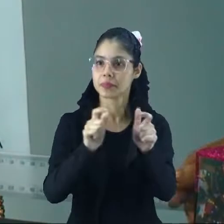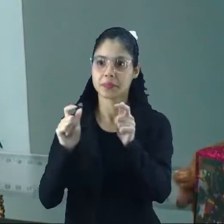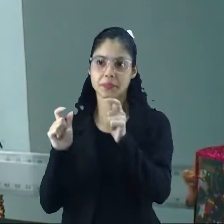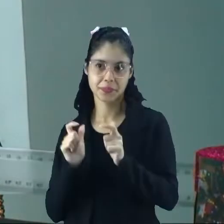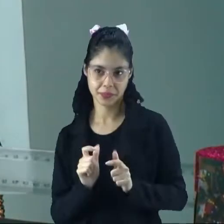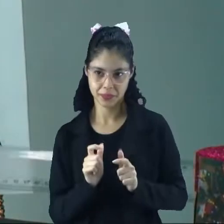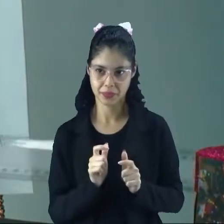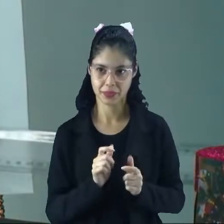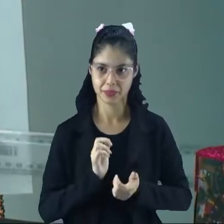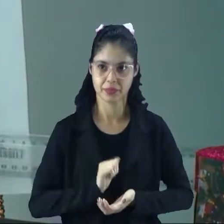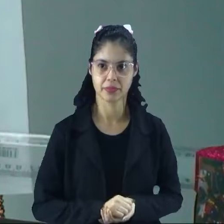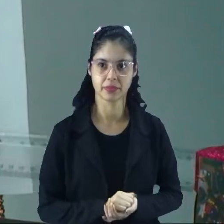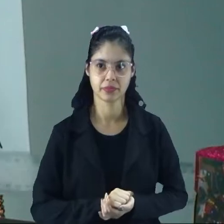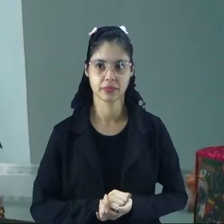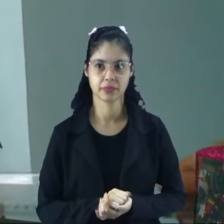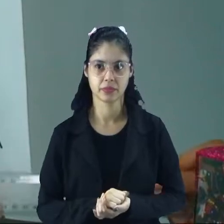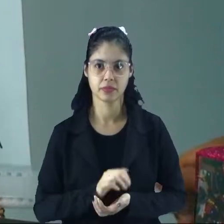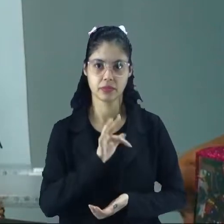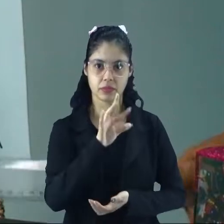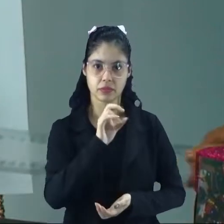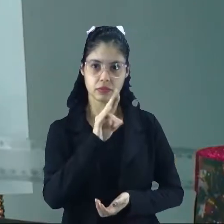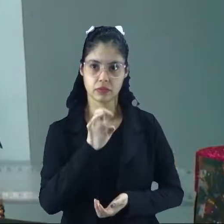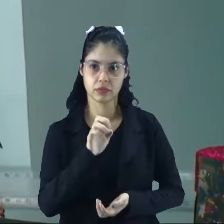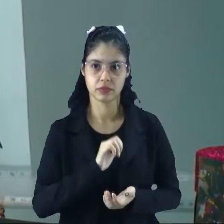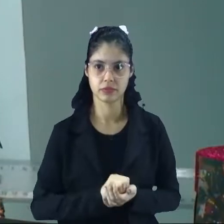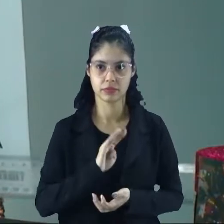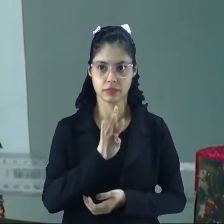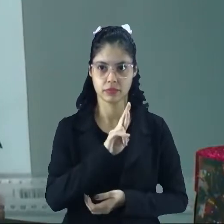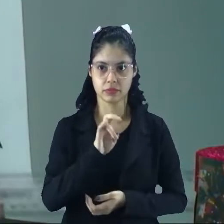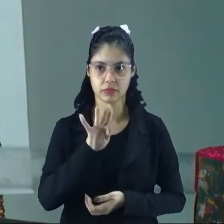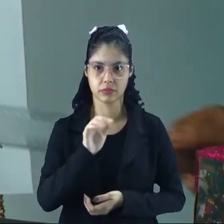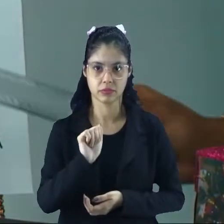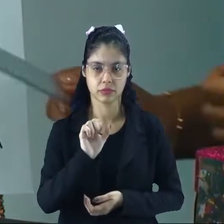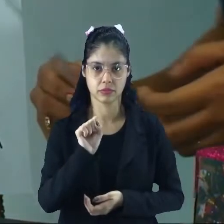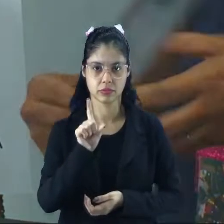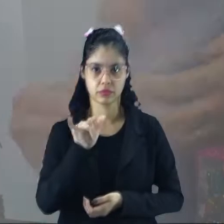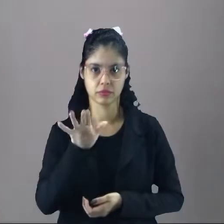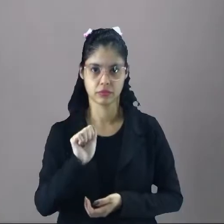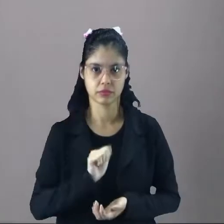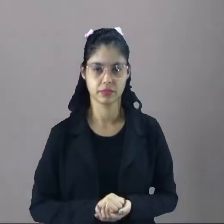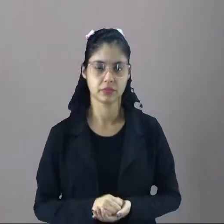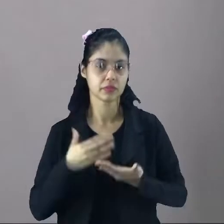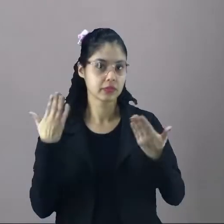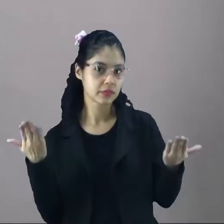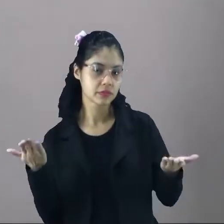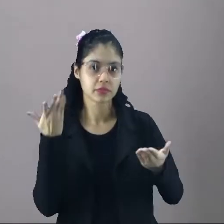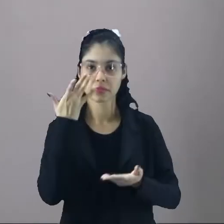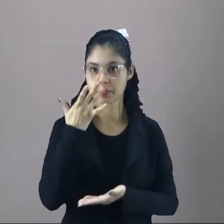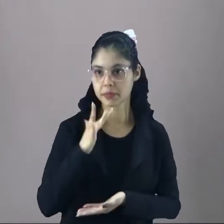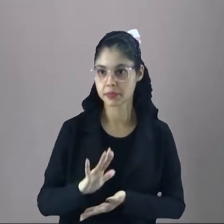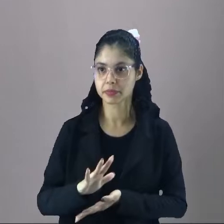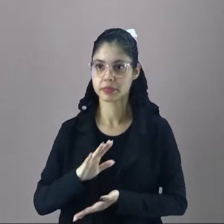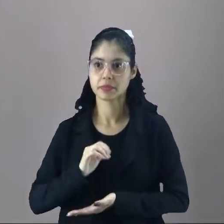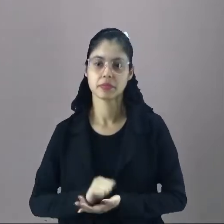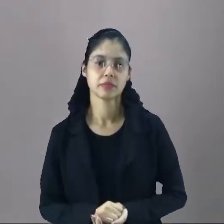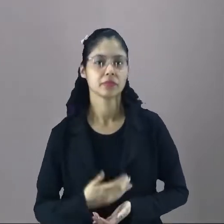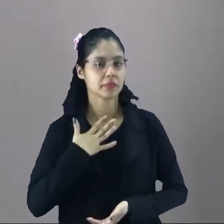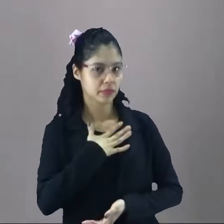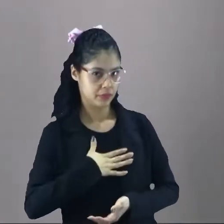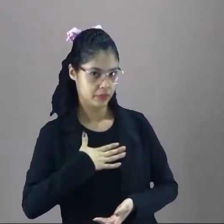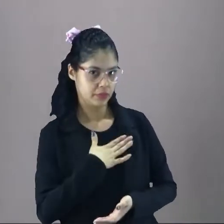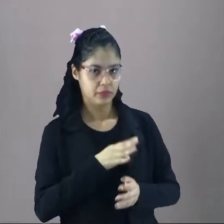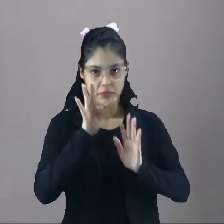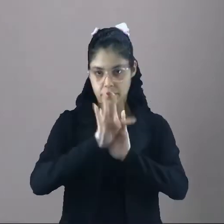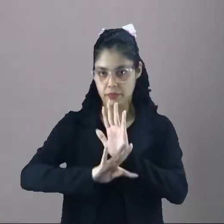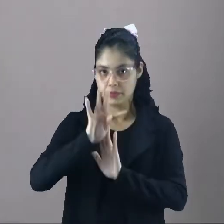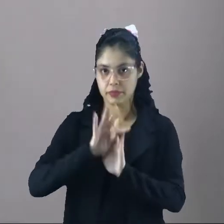costumes dos lugares. Fonte Bárbara Silva. Então, crianças, gostaram